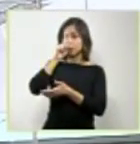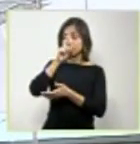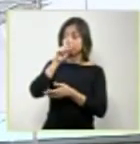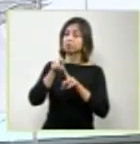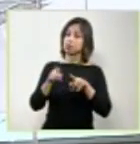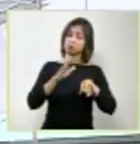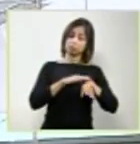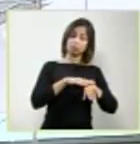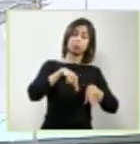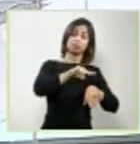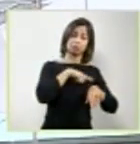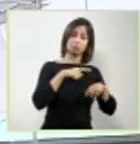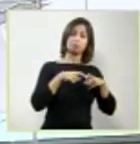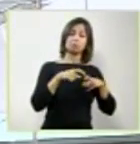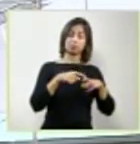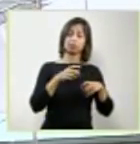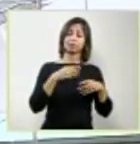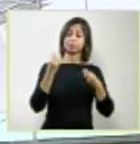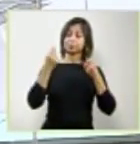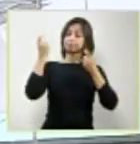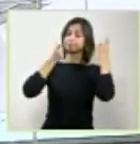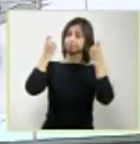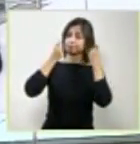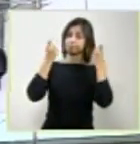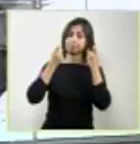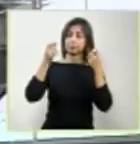do médico em não participar disso.